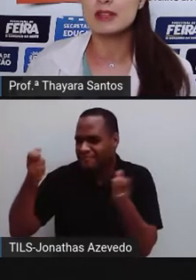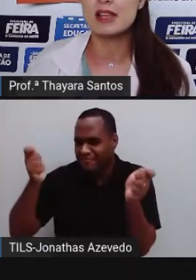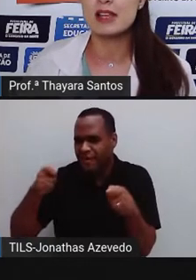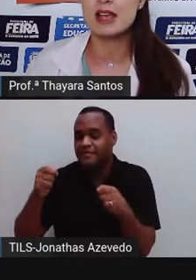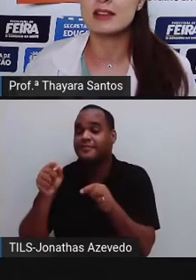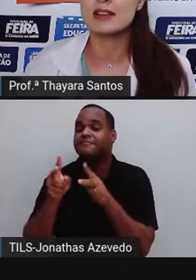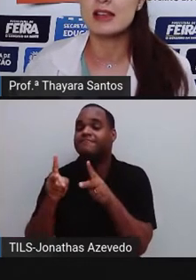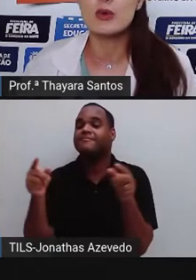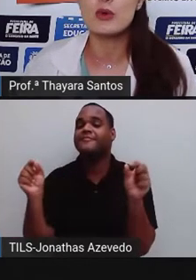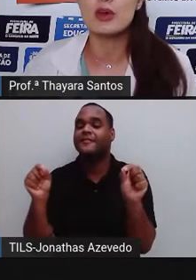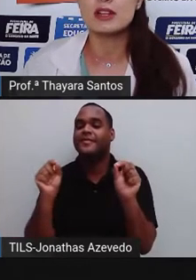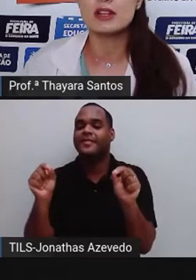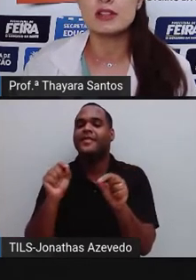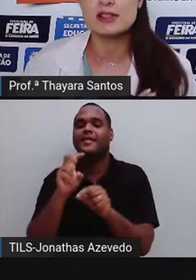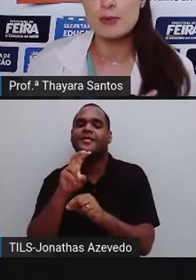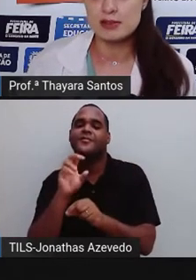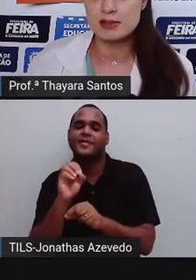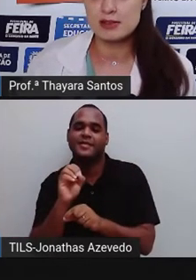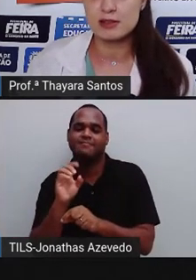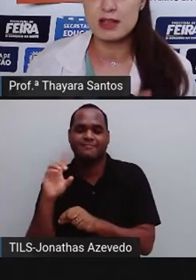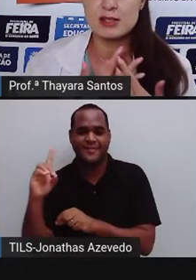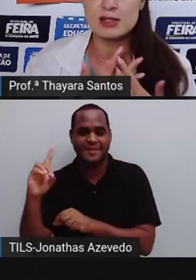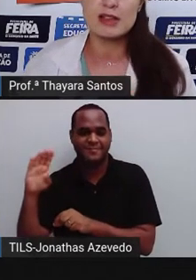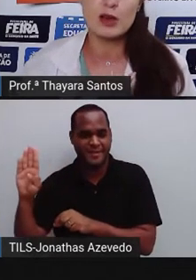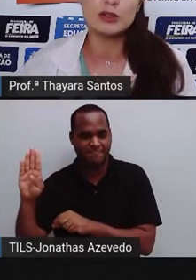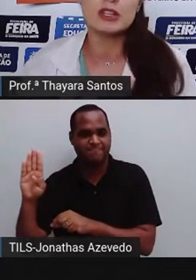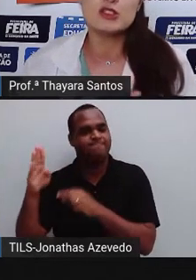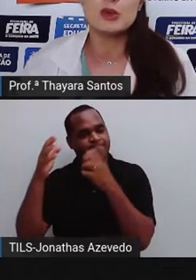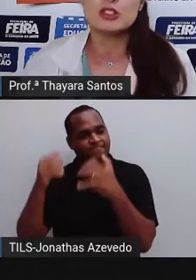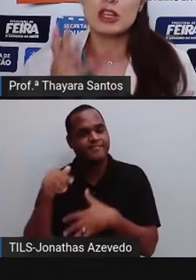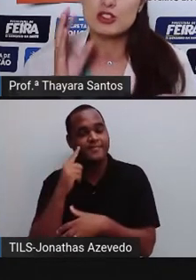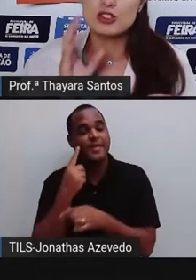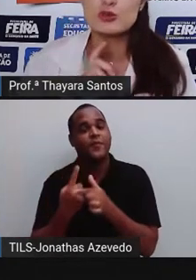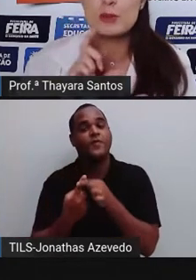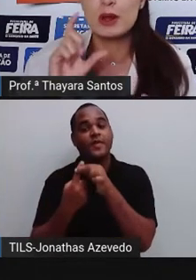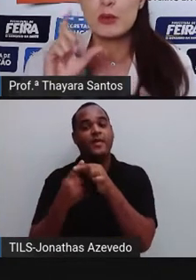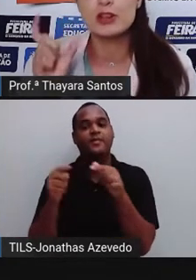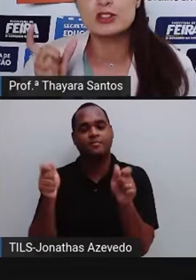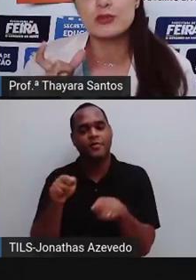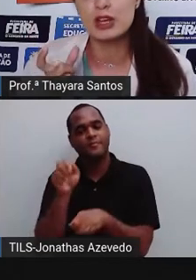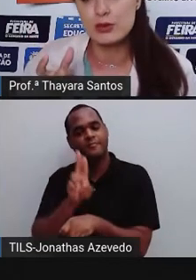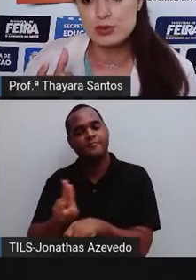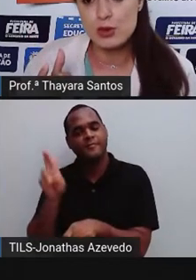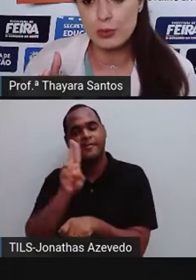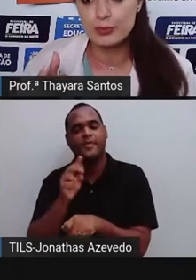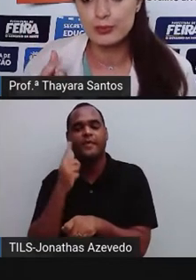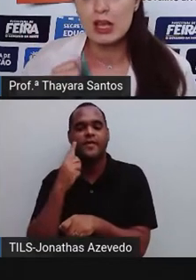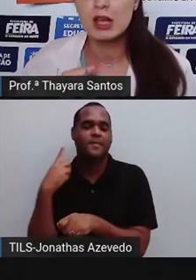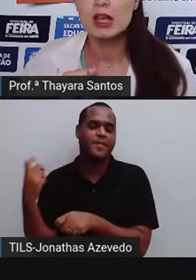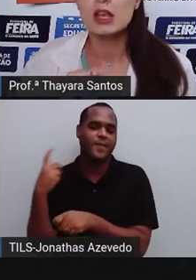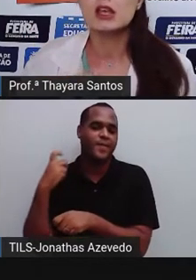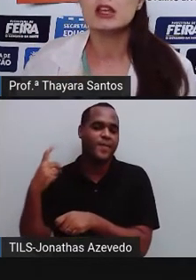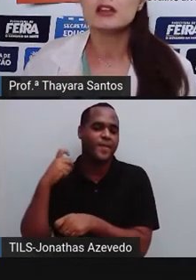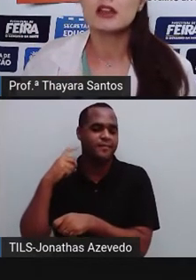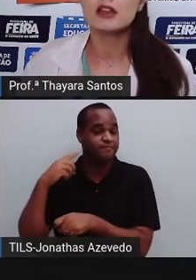permanecer em até 50 decibéis. Decibéis é a unidade de medida que a gente usa para quantificar o som.